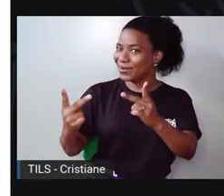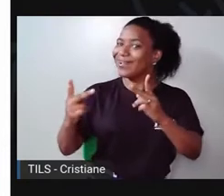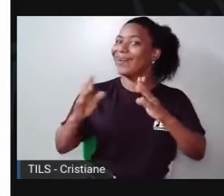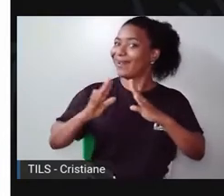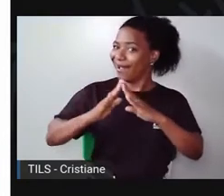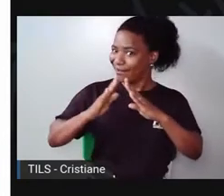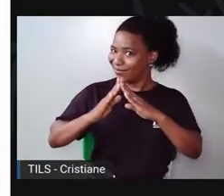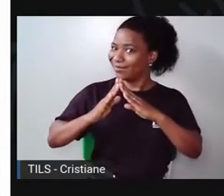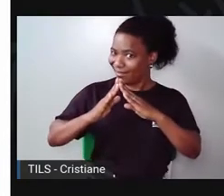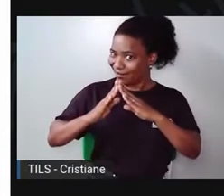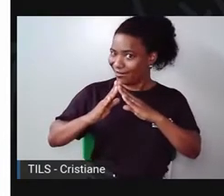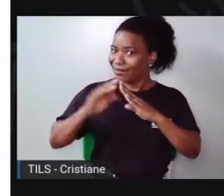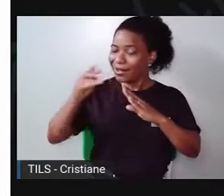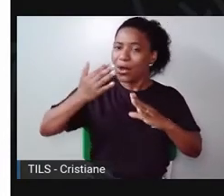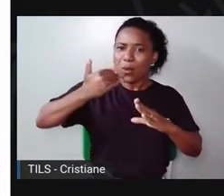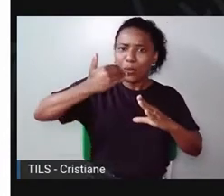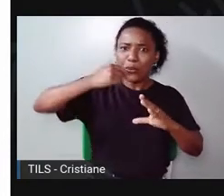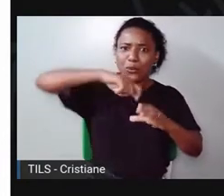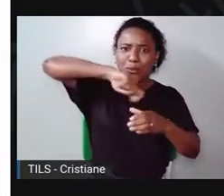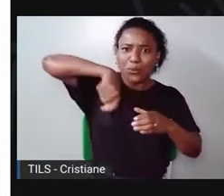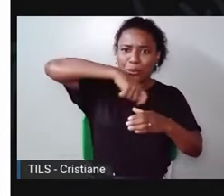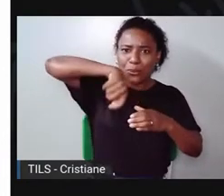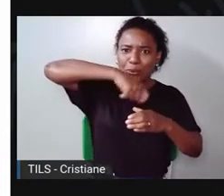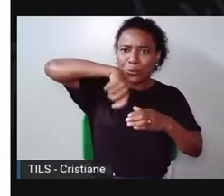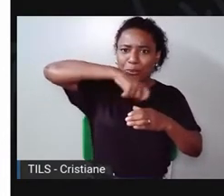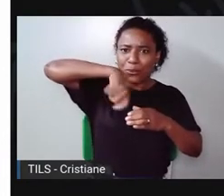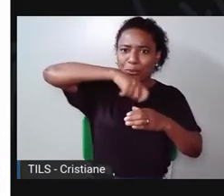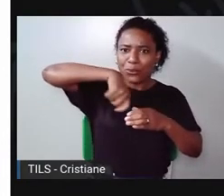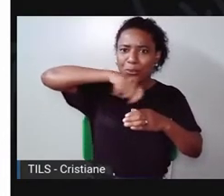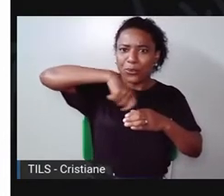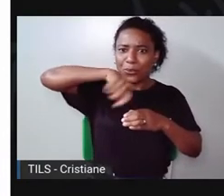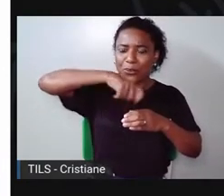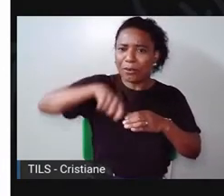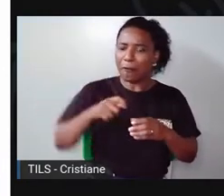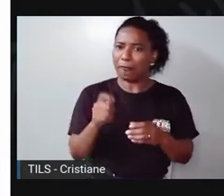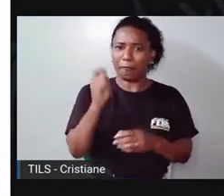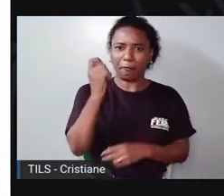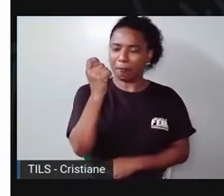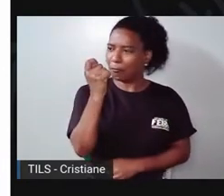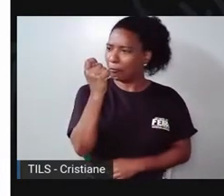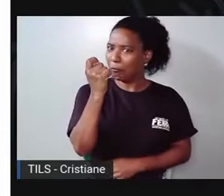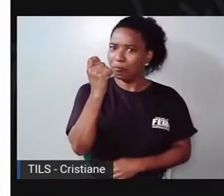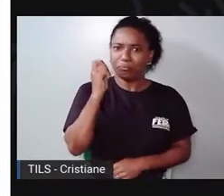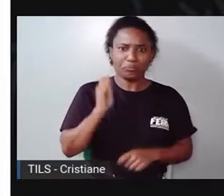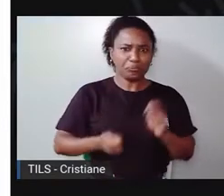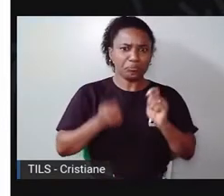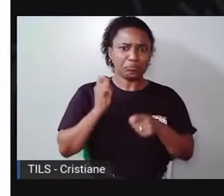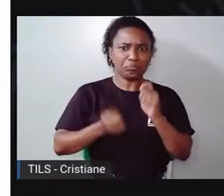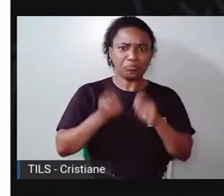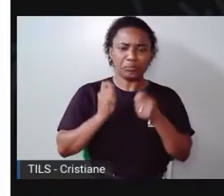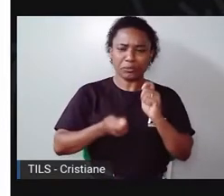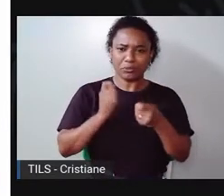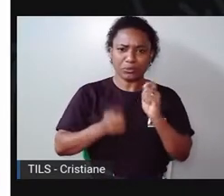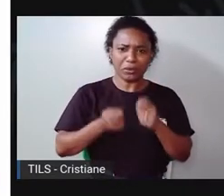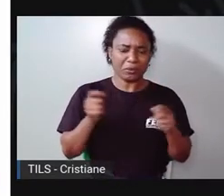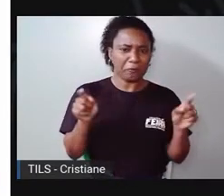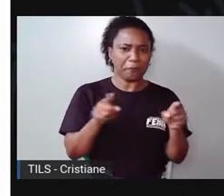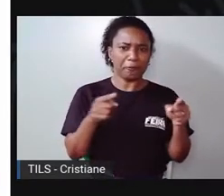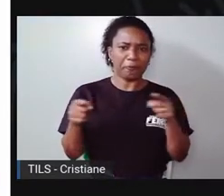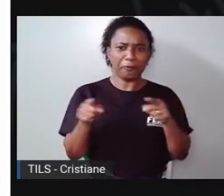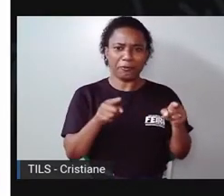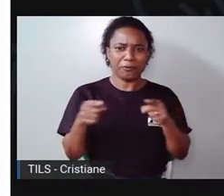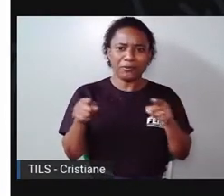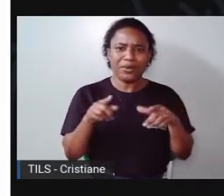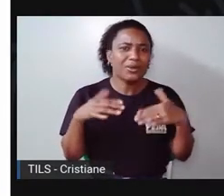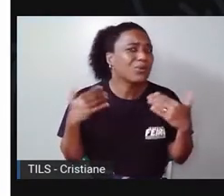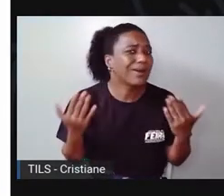E lá na cozinha, ela pegou o instrumento musical. Ué, qual será esse instrumento,